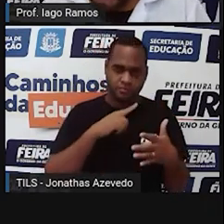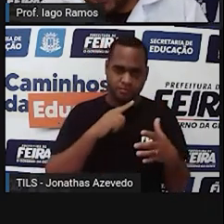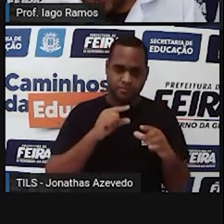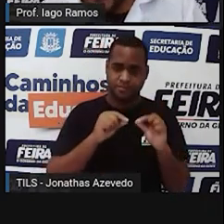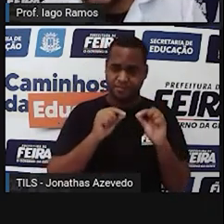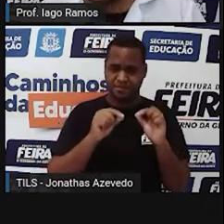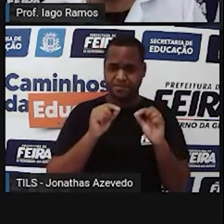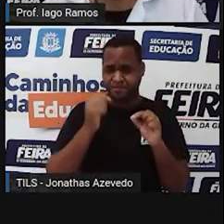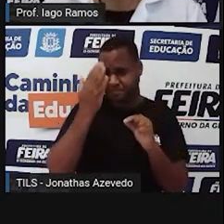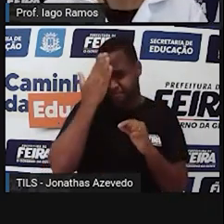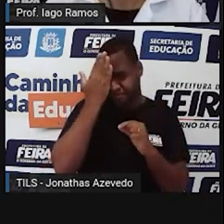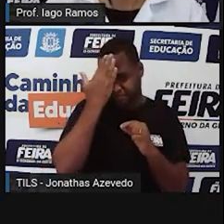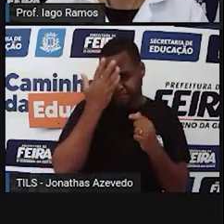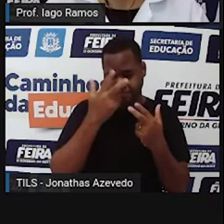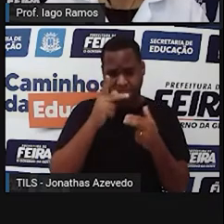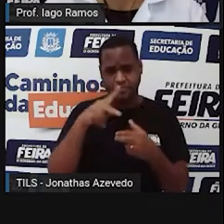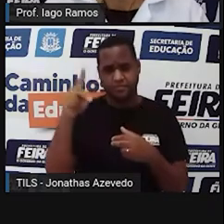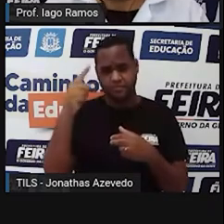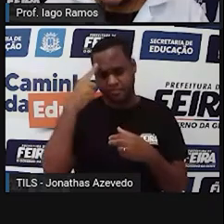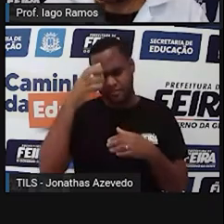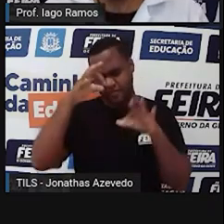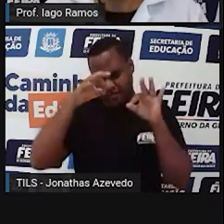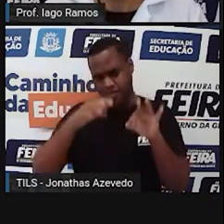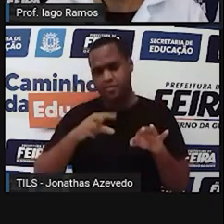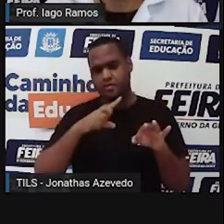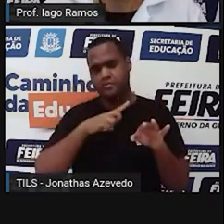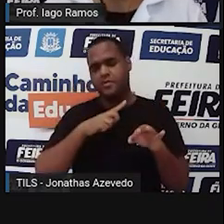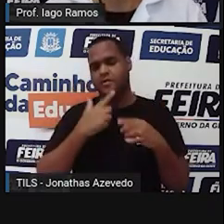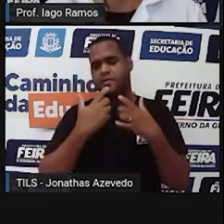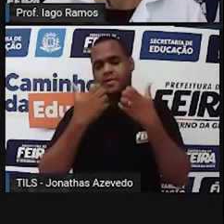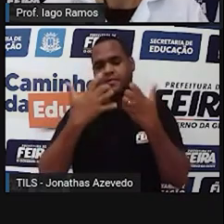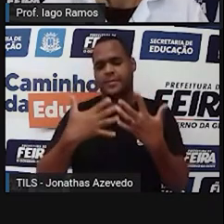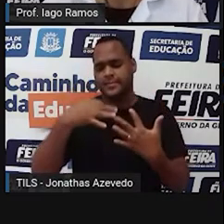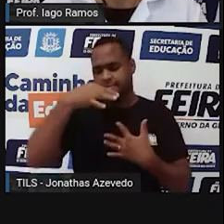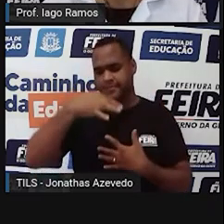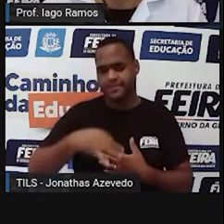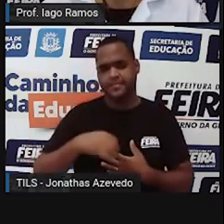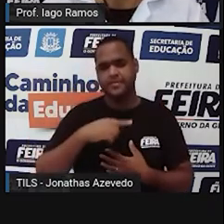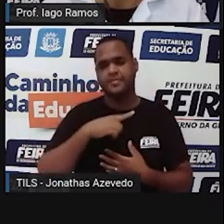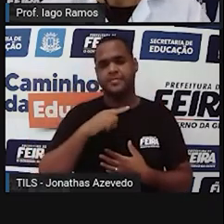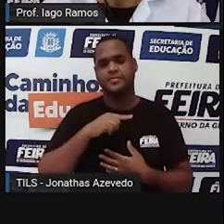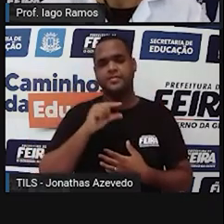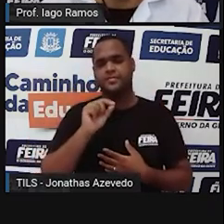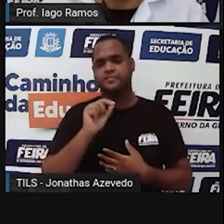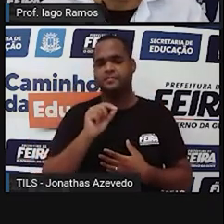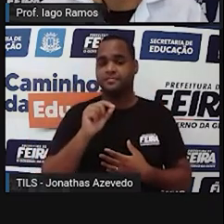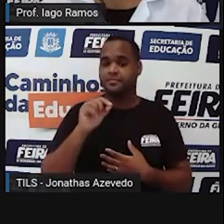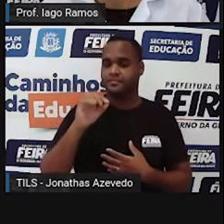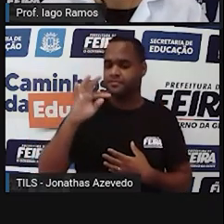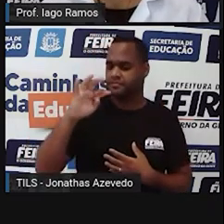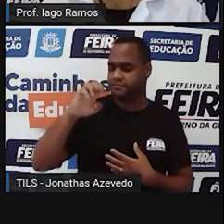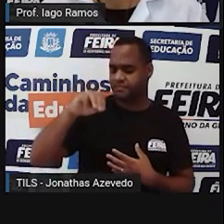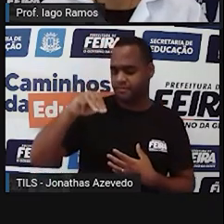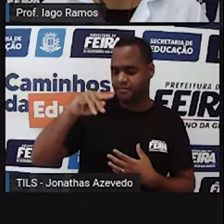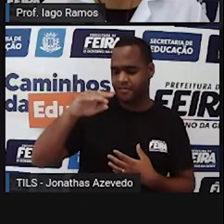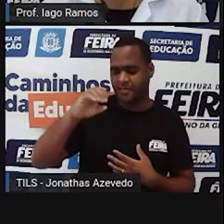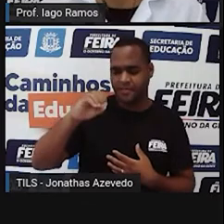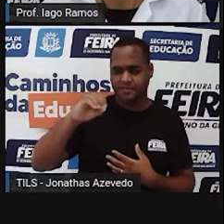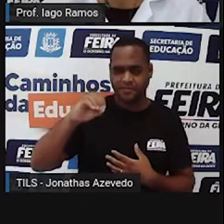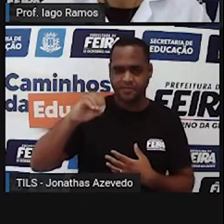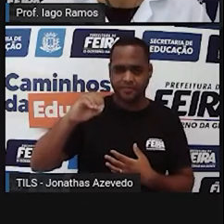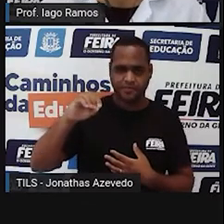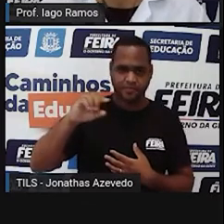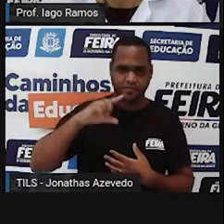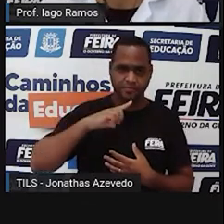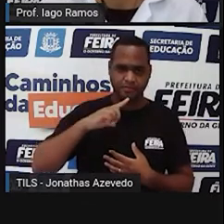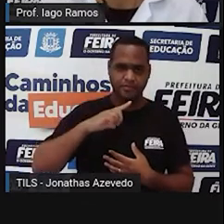professor! E eu tenho certeza que você disse corretamente que foi o tempo. Pois é, né?